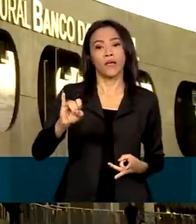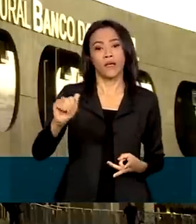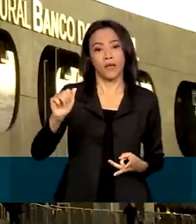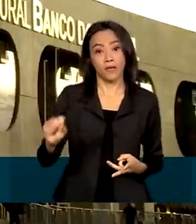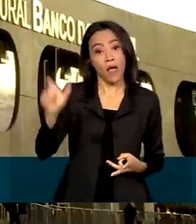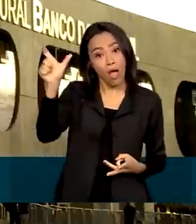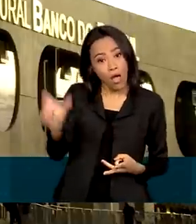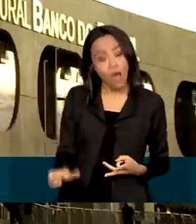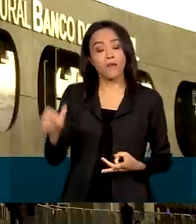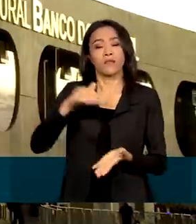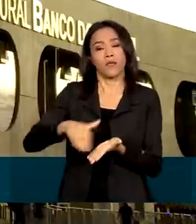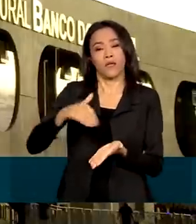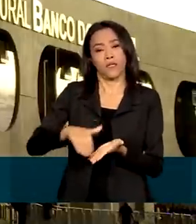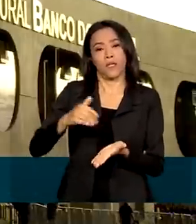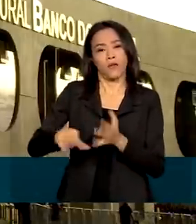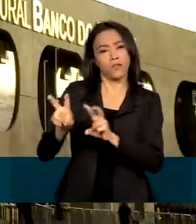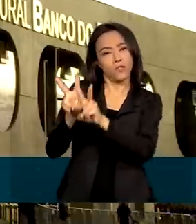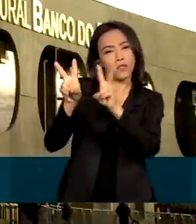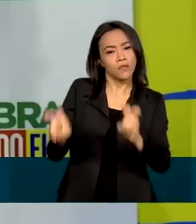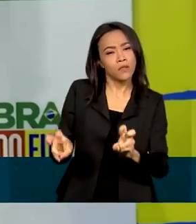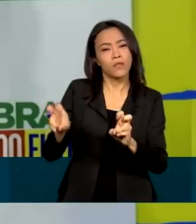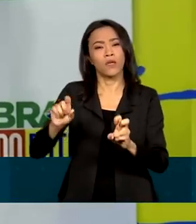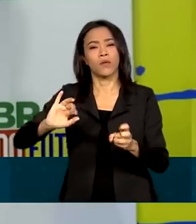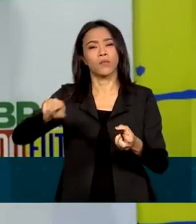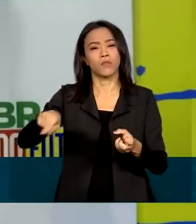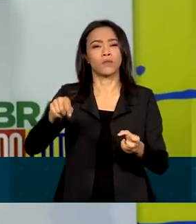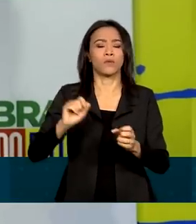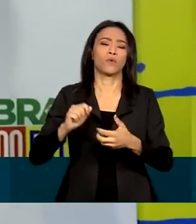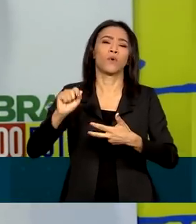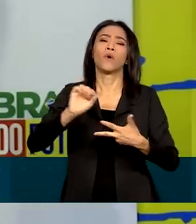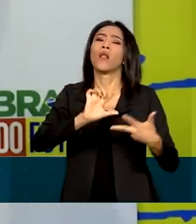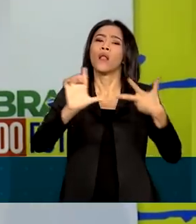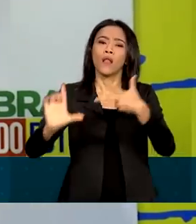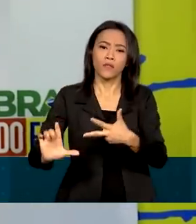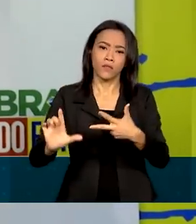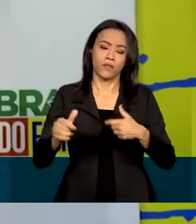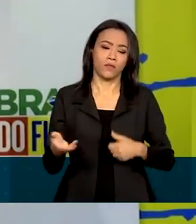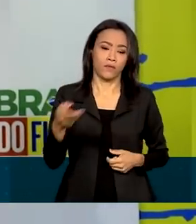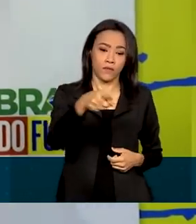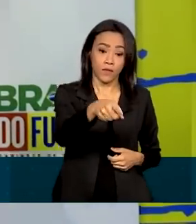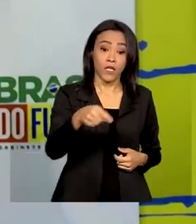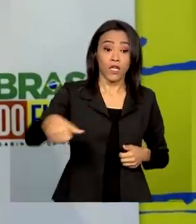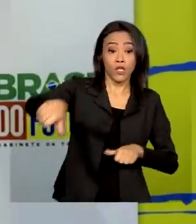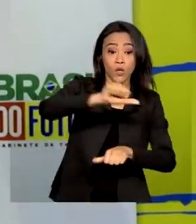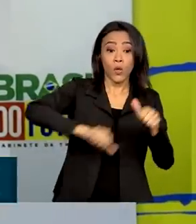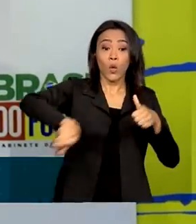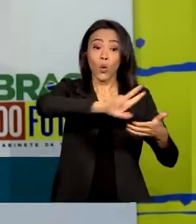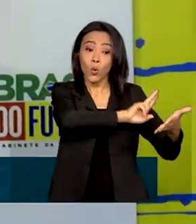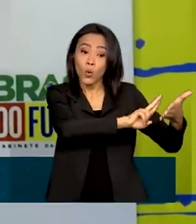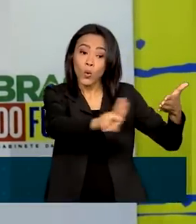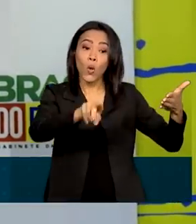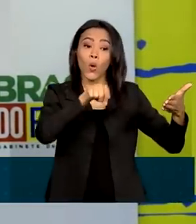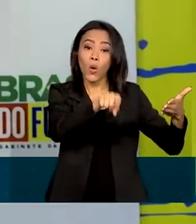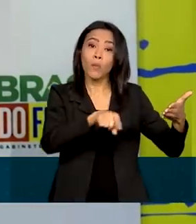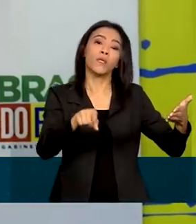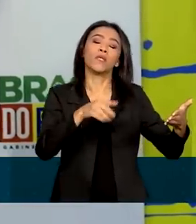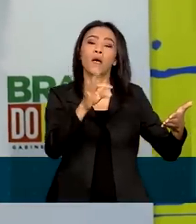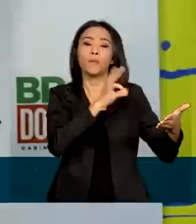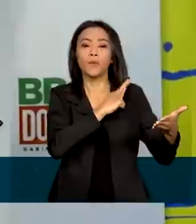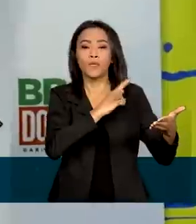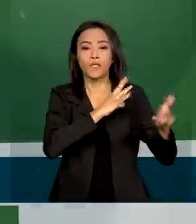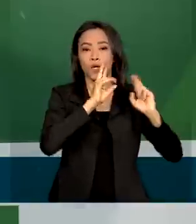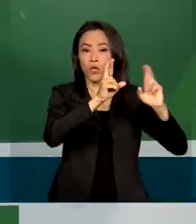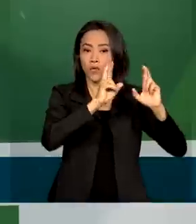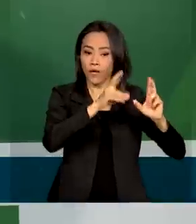nacional de assuntos legislativos. Flávio Dino também trocou o nome do diretor-geral da Polícia Rodoviária